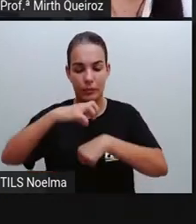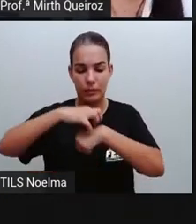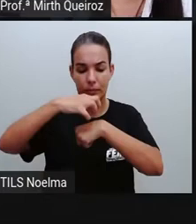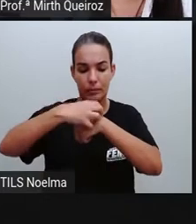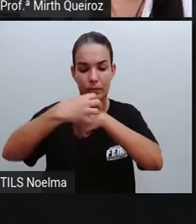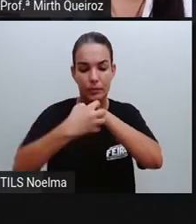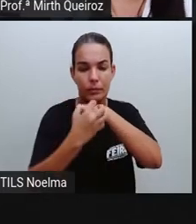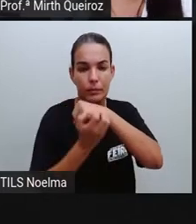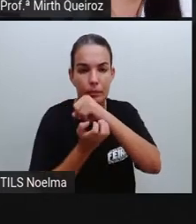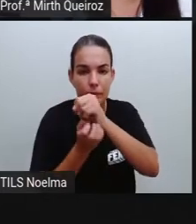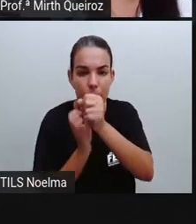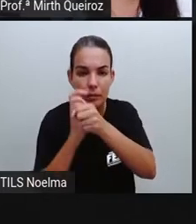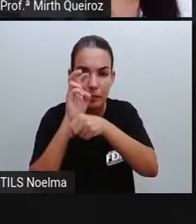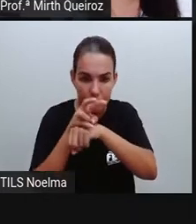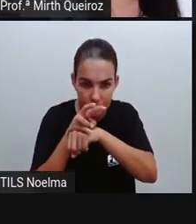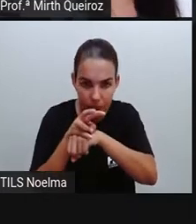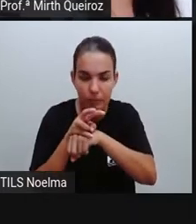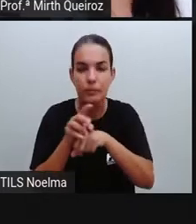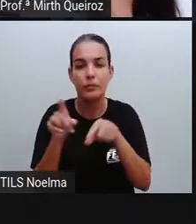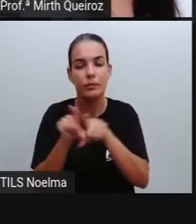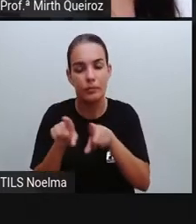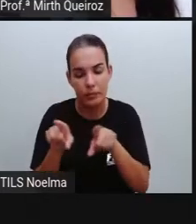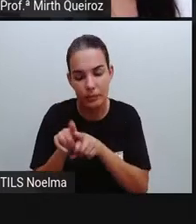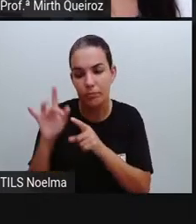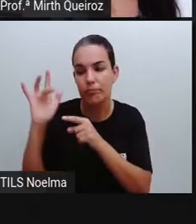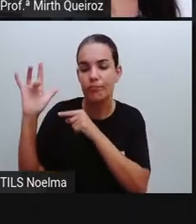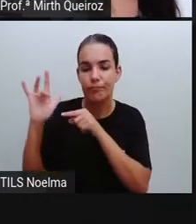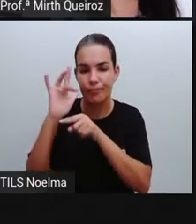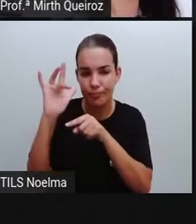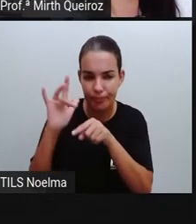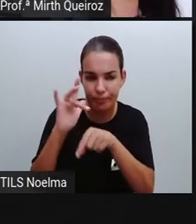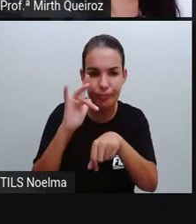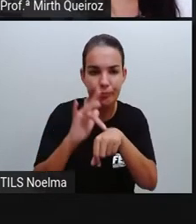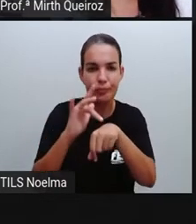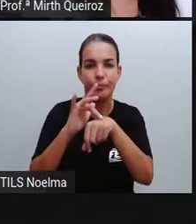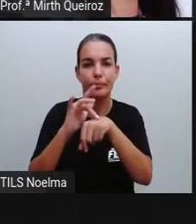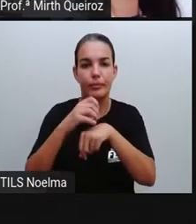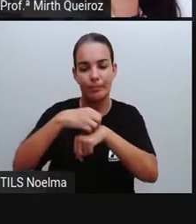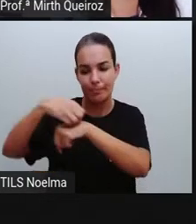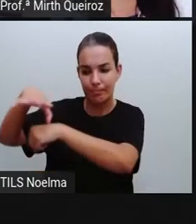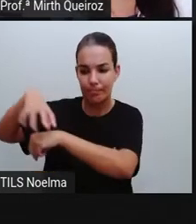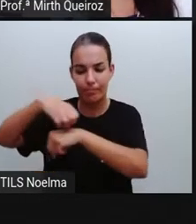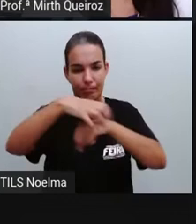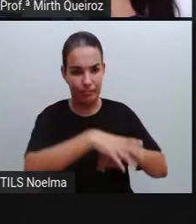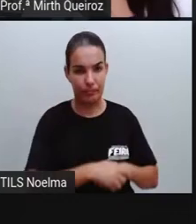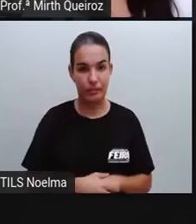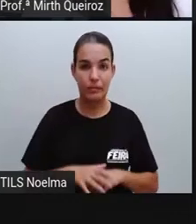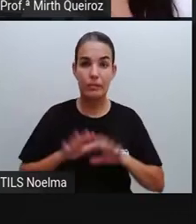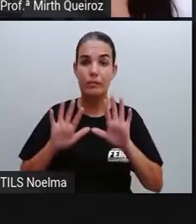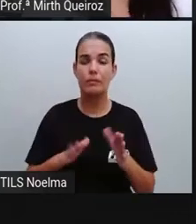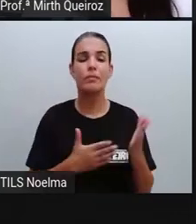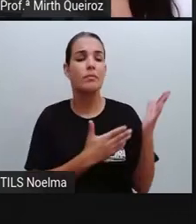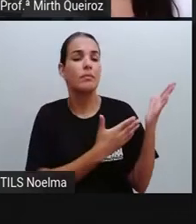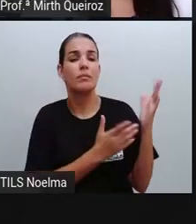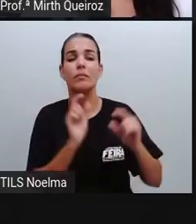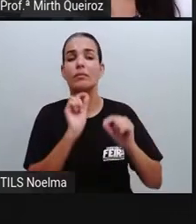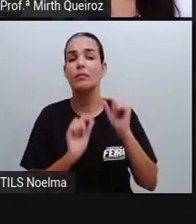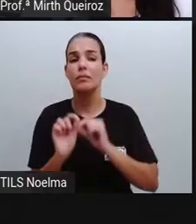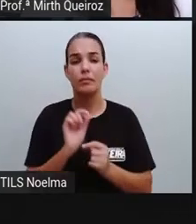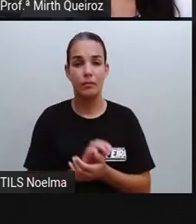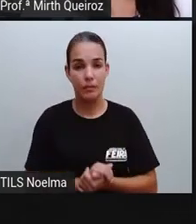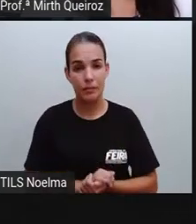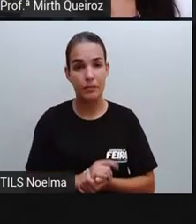é transmitida pelo mosquito também, a Aedes aegypti. Mas o que que é a chikungunya? A